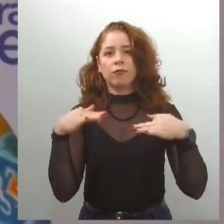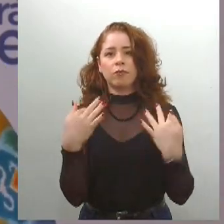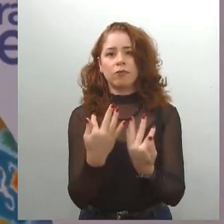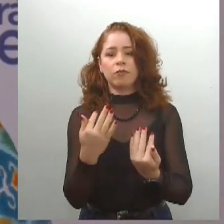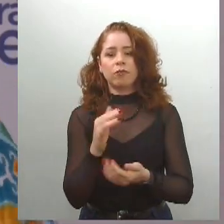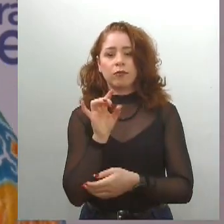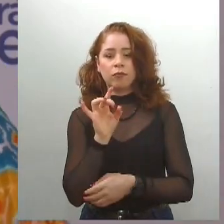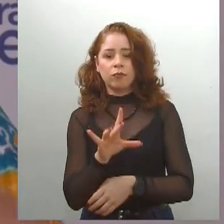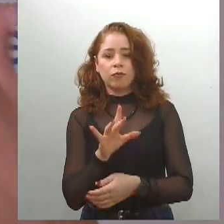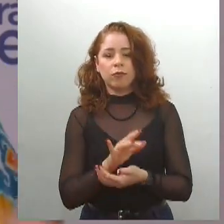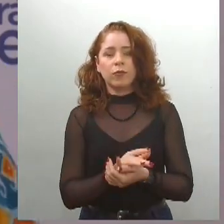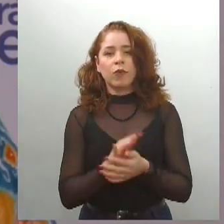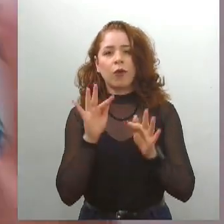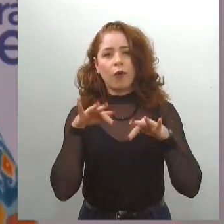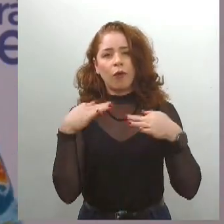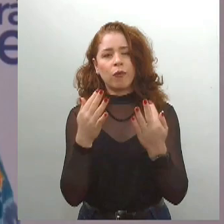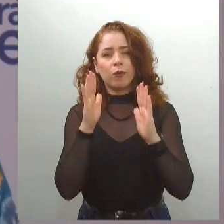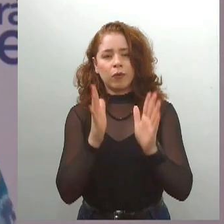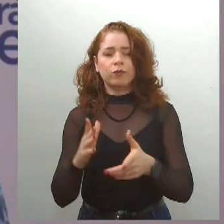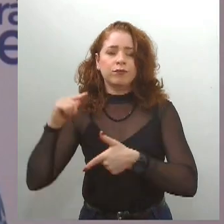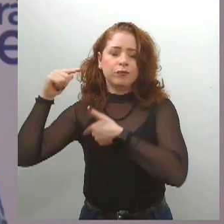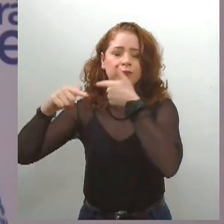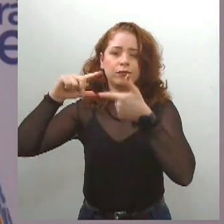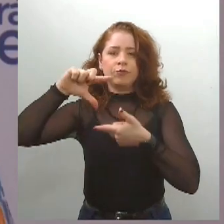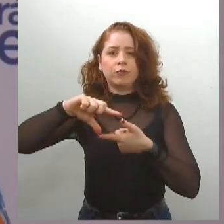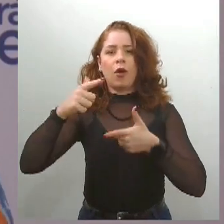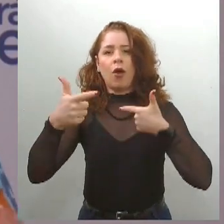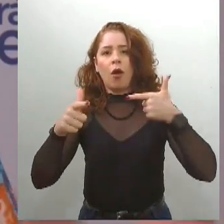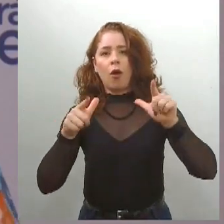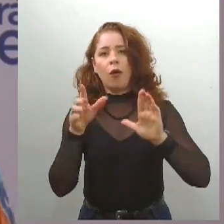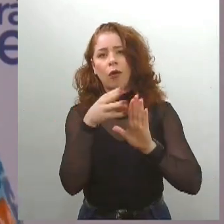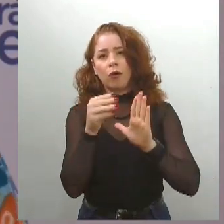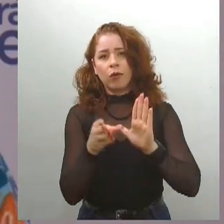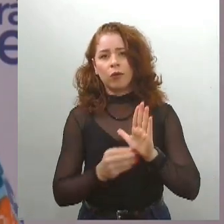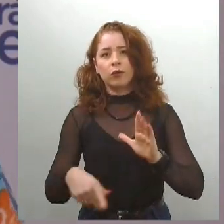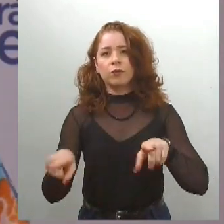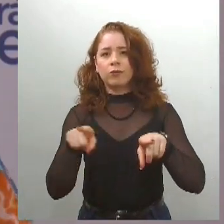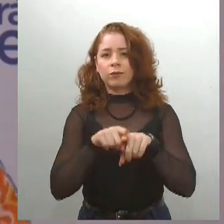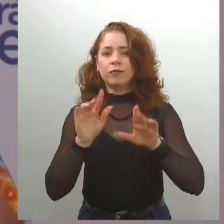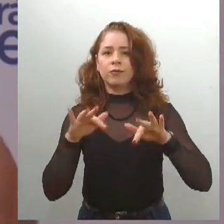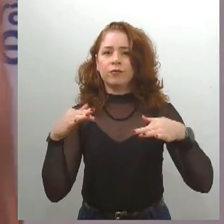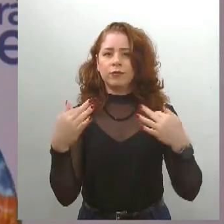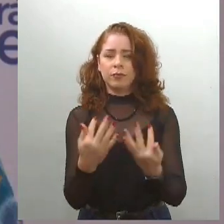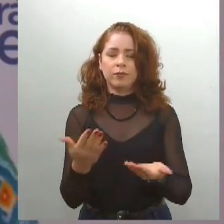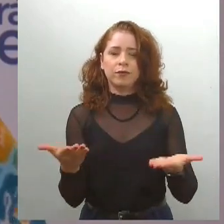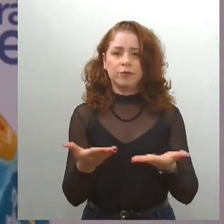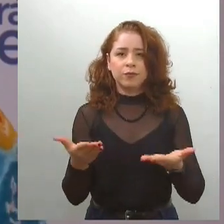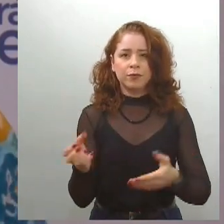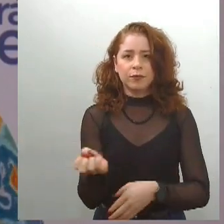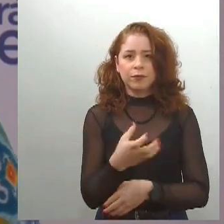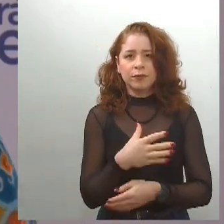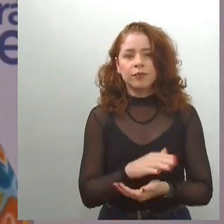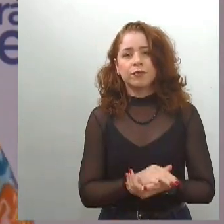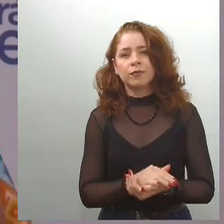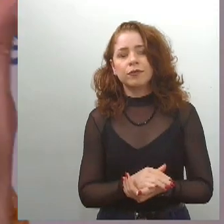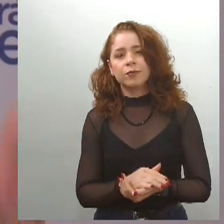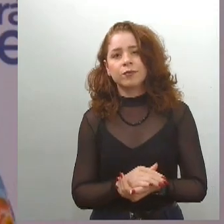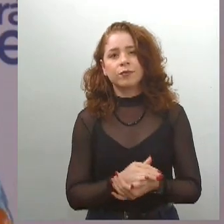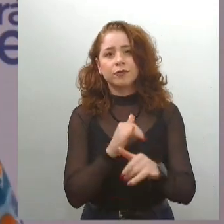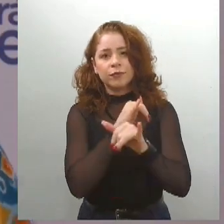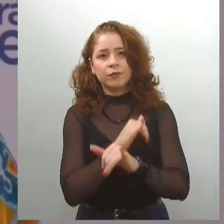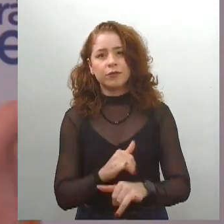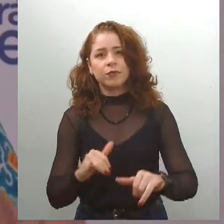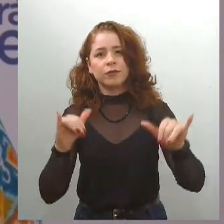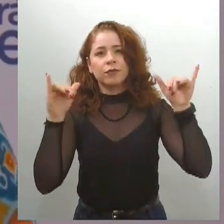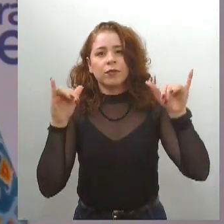família tradicional, né, outros modelos de família, né, e levar, né, esse debate lá para a avenida com muita